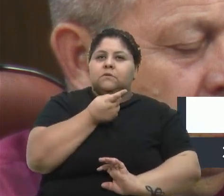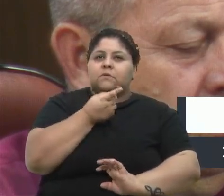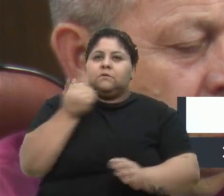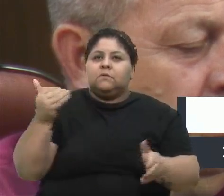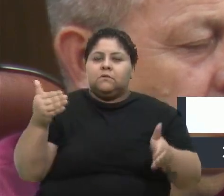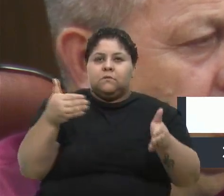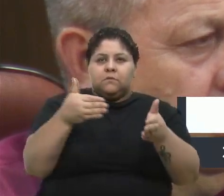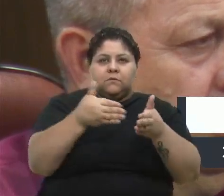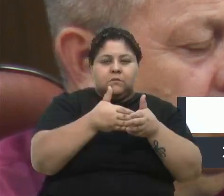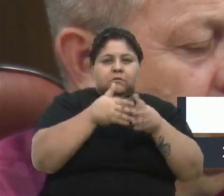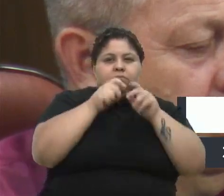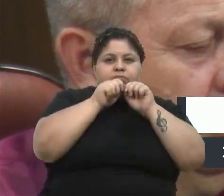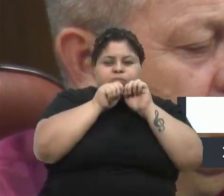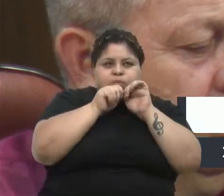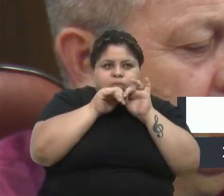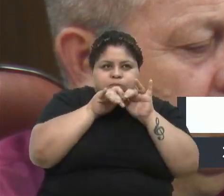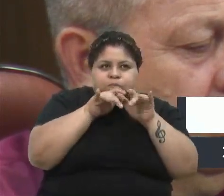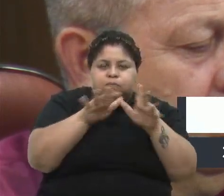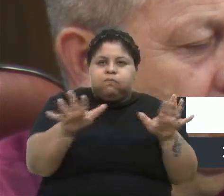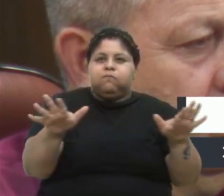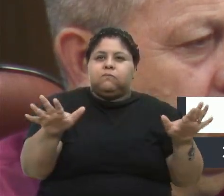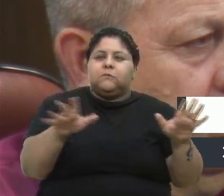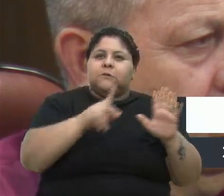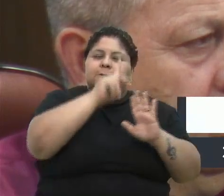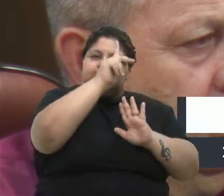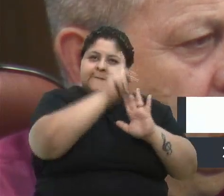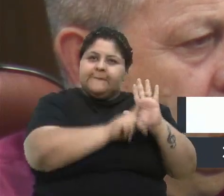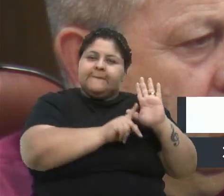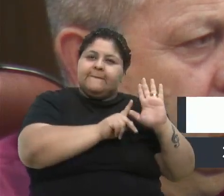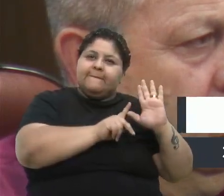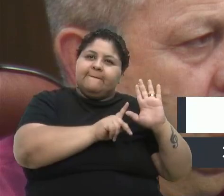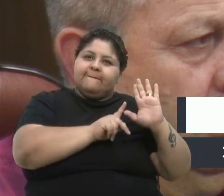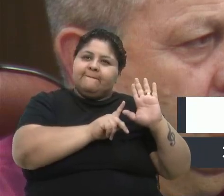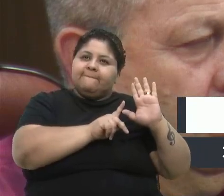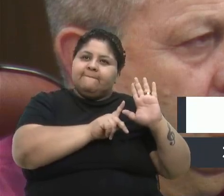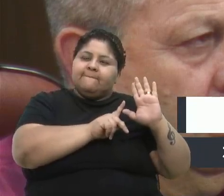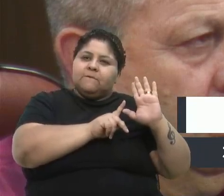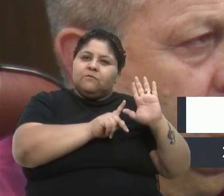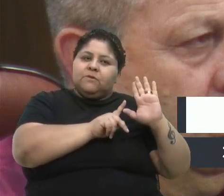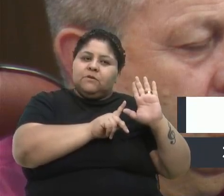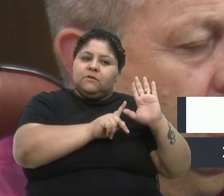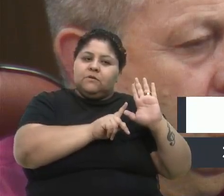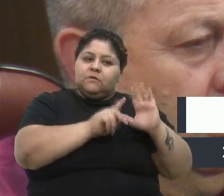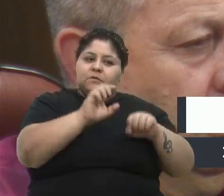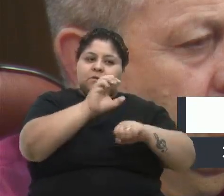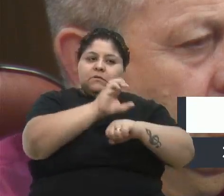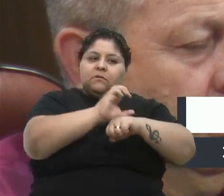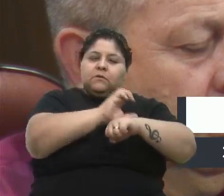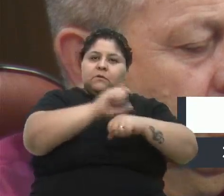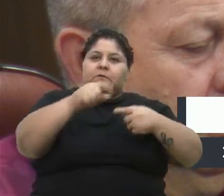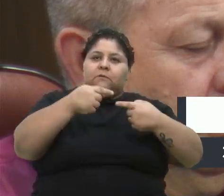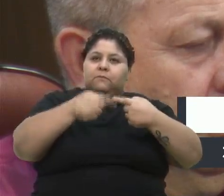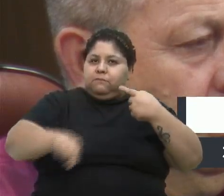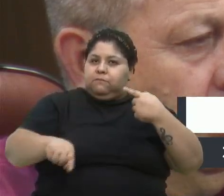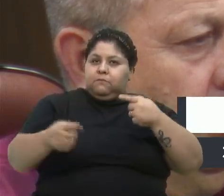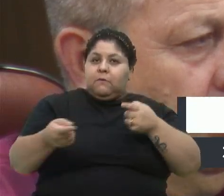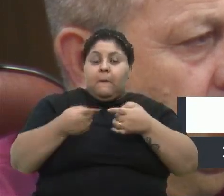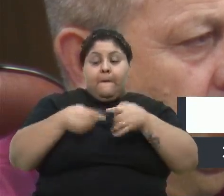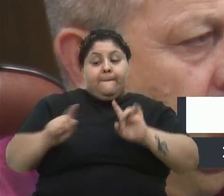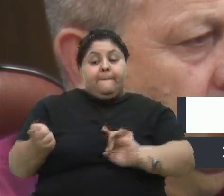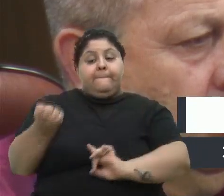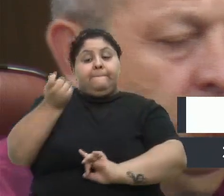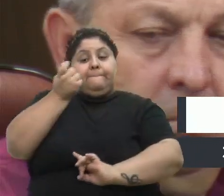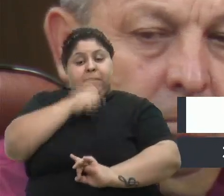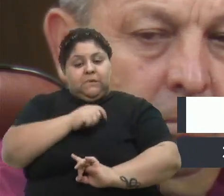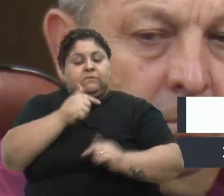explicitou, de que o projeto seria inconstitucional, mas era necessário a